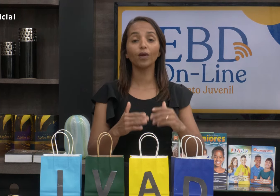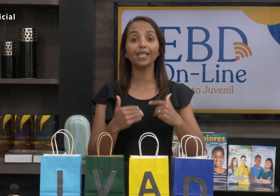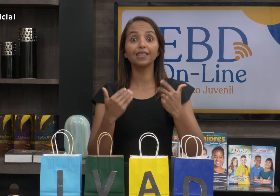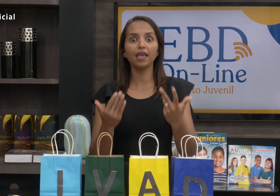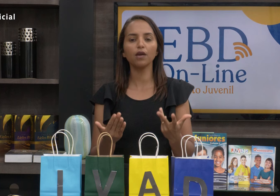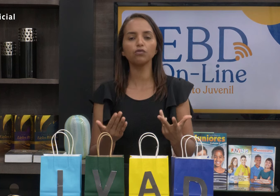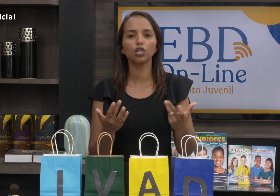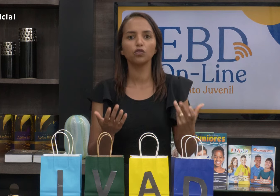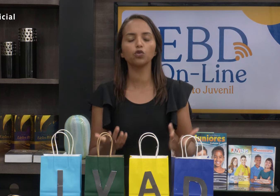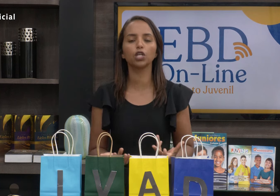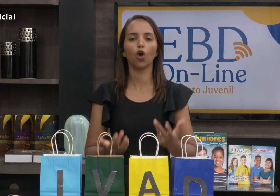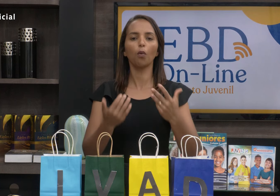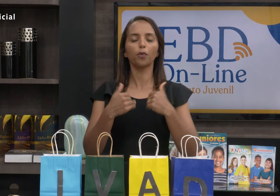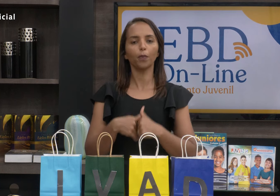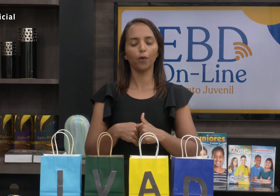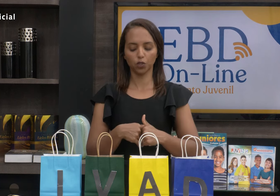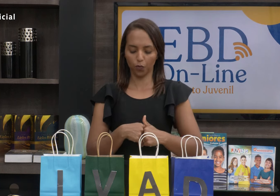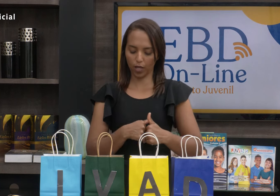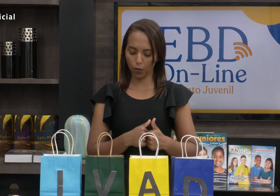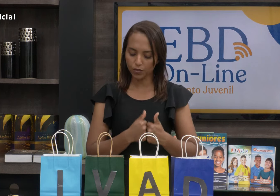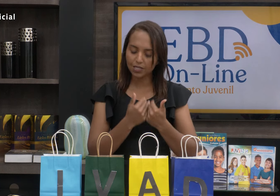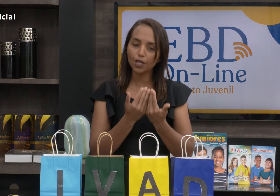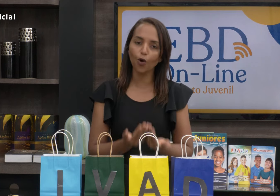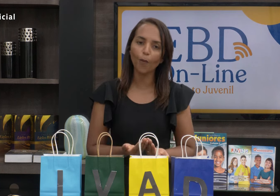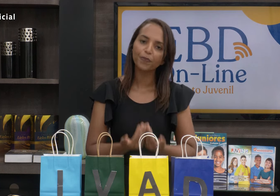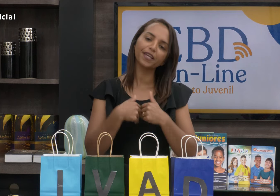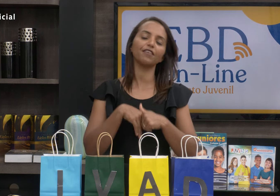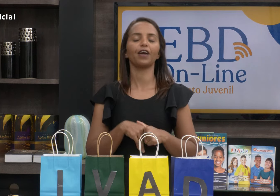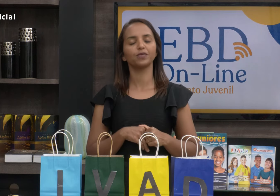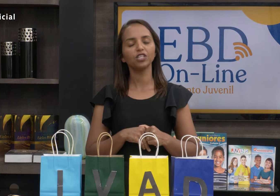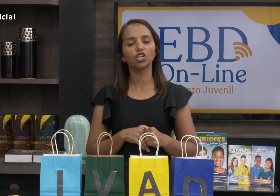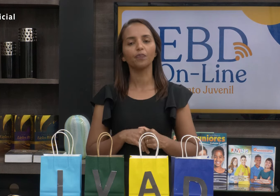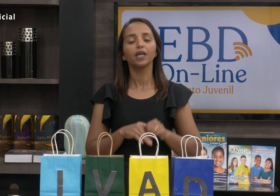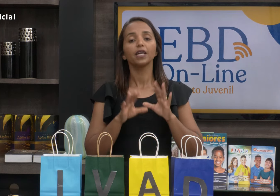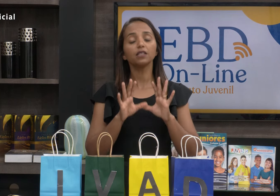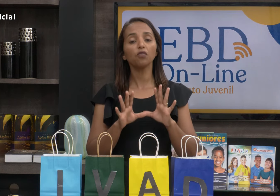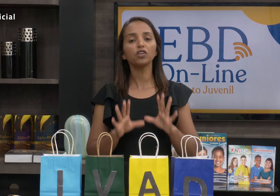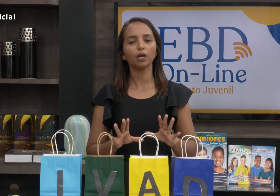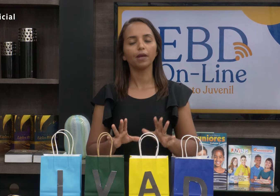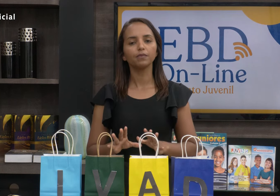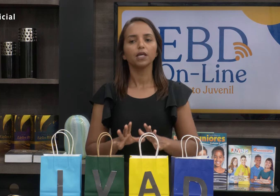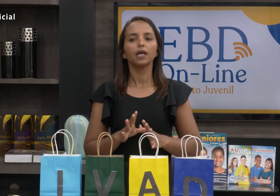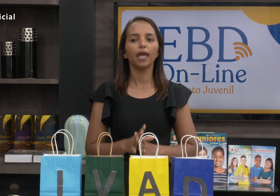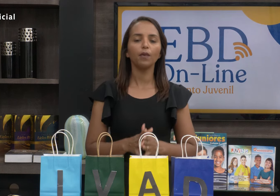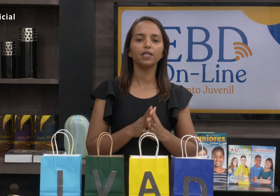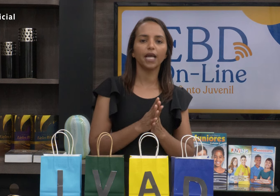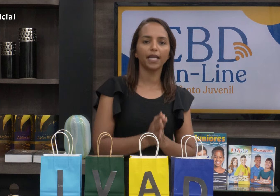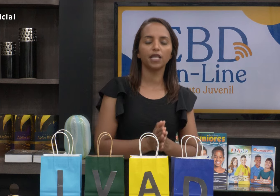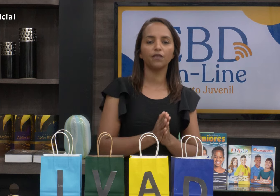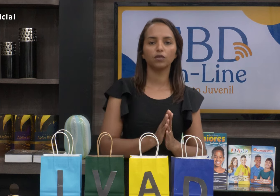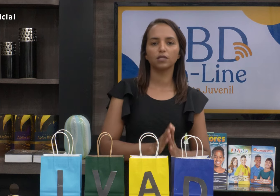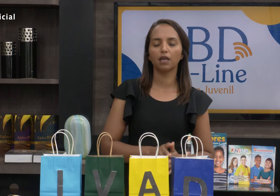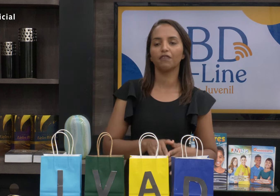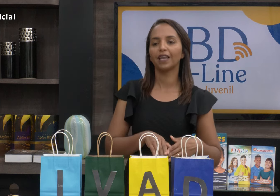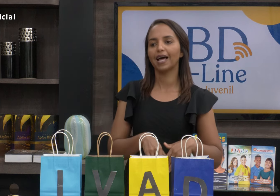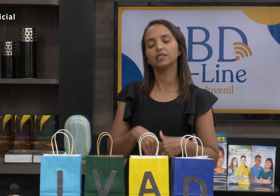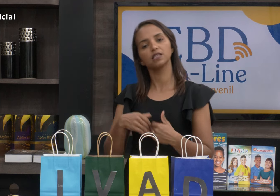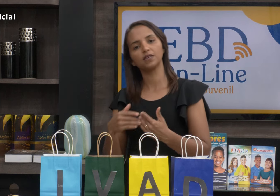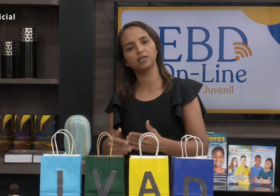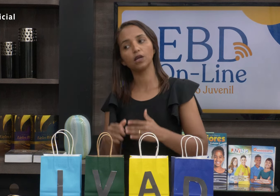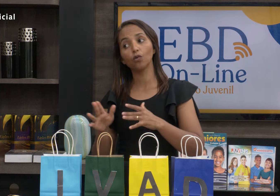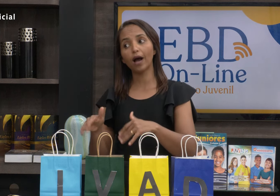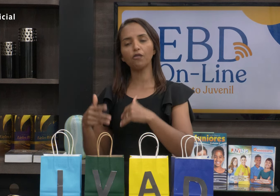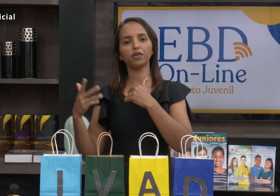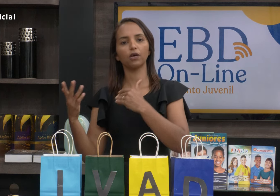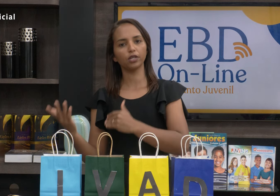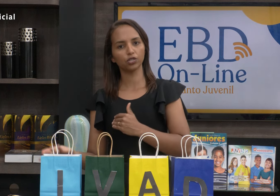algo que Deus nos deu como propósito, porque é o Senhor que vai nos encher. Então, veja bem, eu indicaria que você falasse